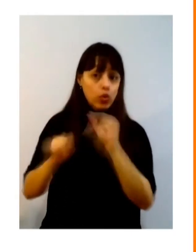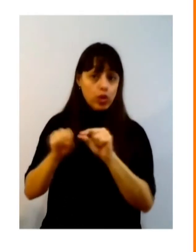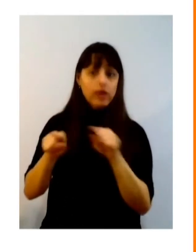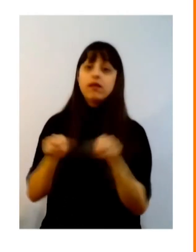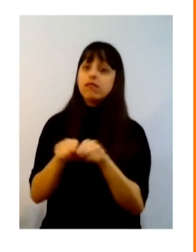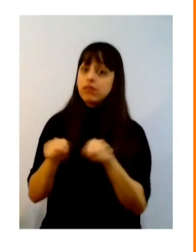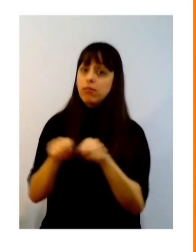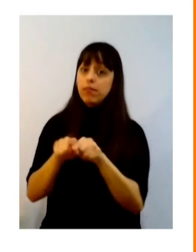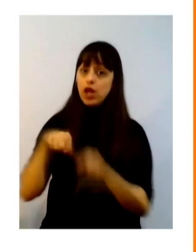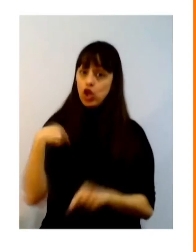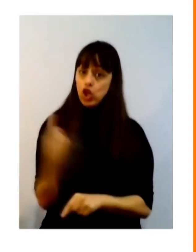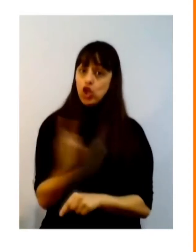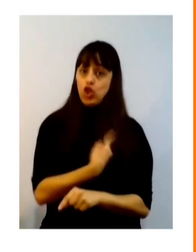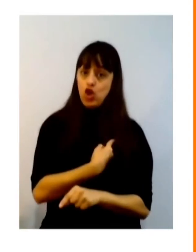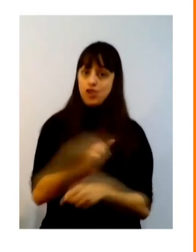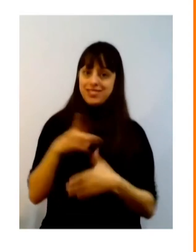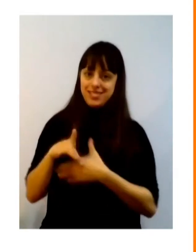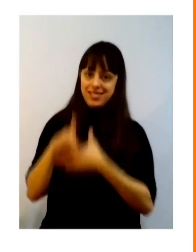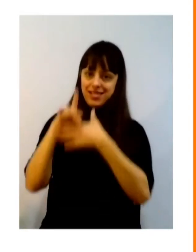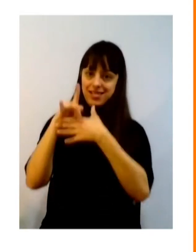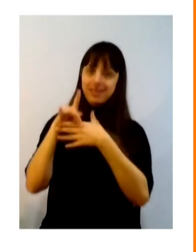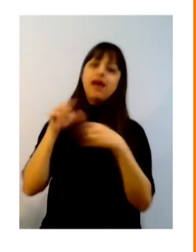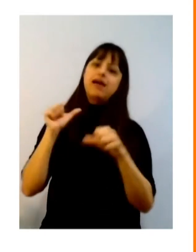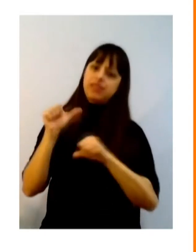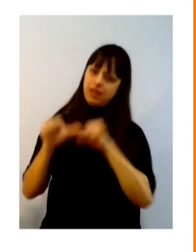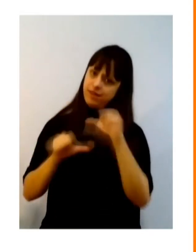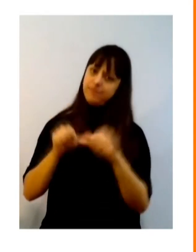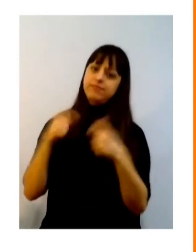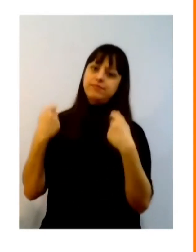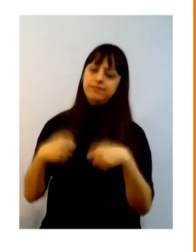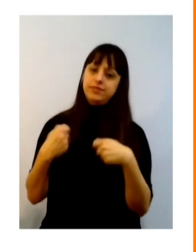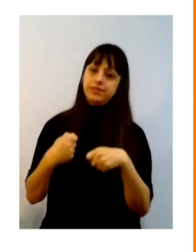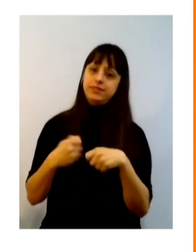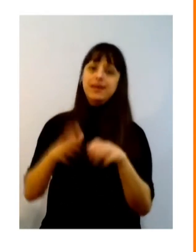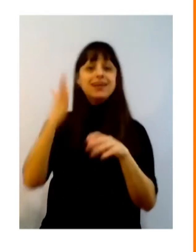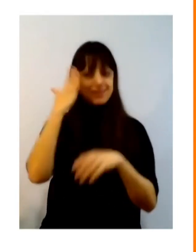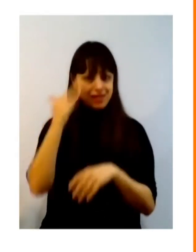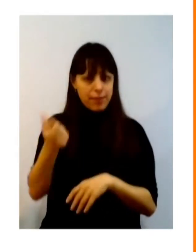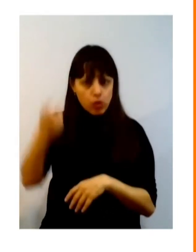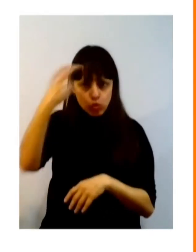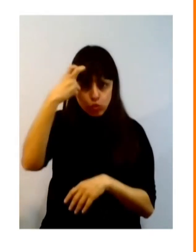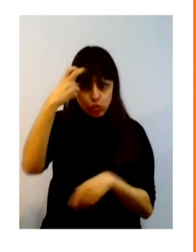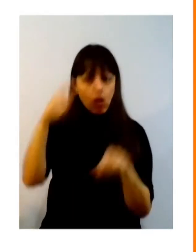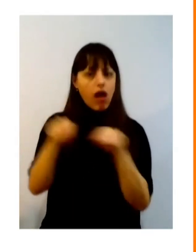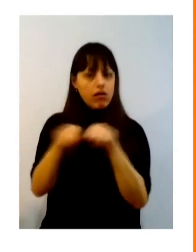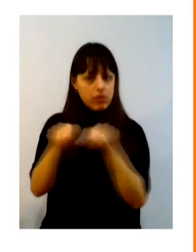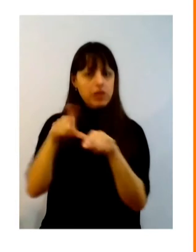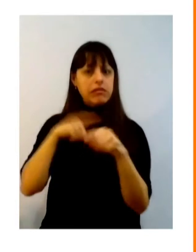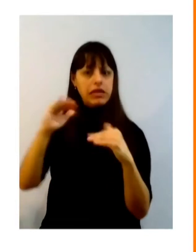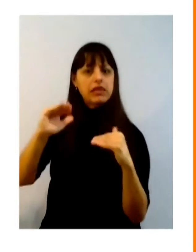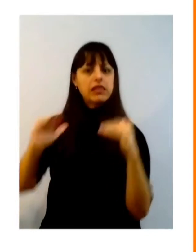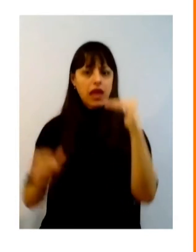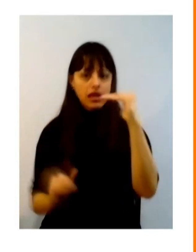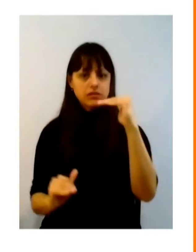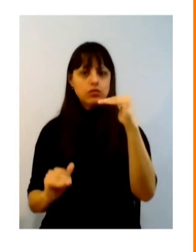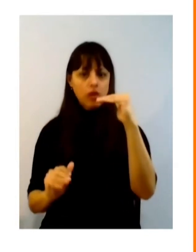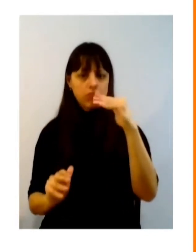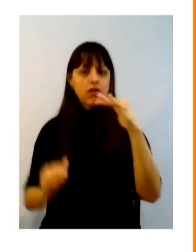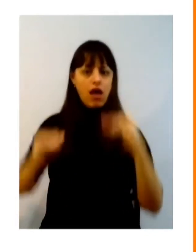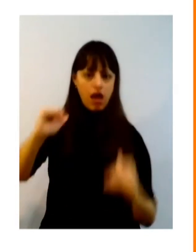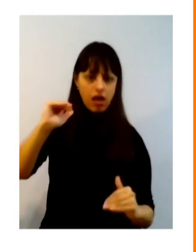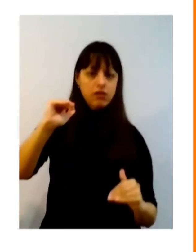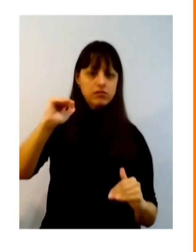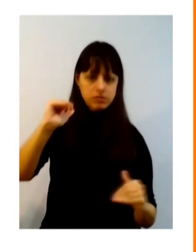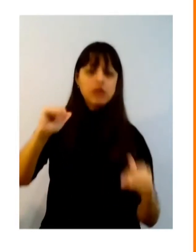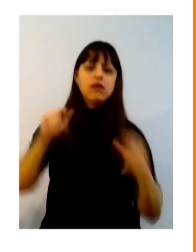transformações que nós precisamos e como a cultura também tem as suas desigualdades e como elas são evidentes neste